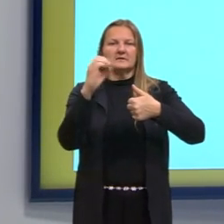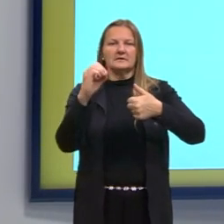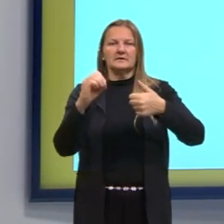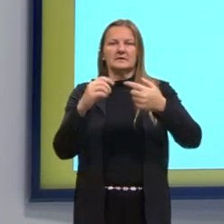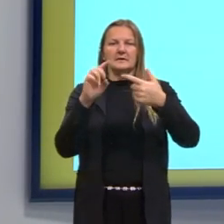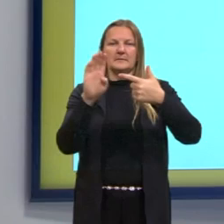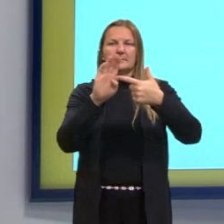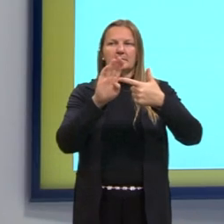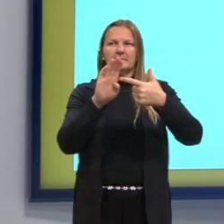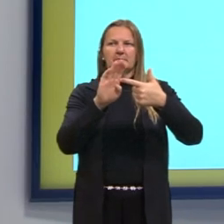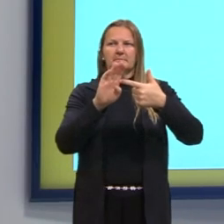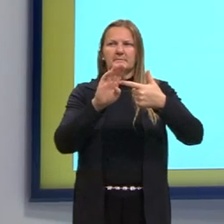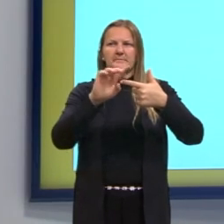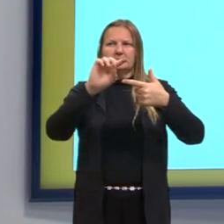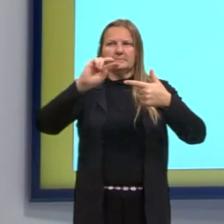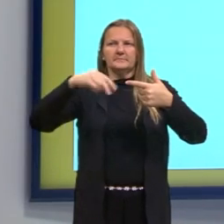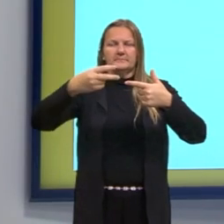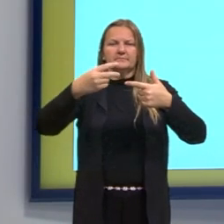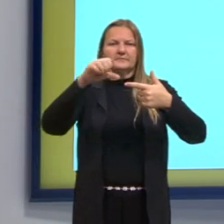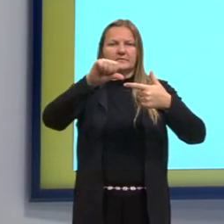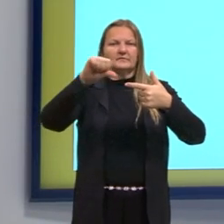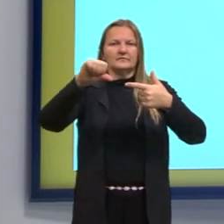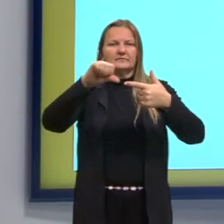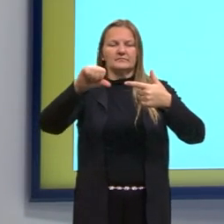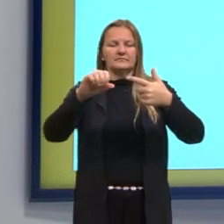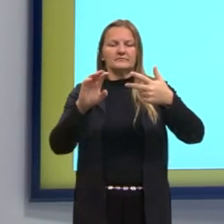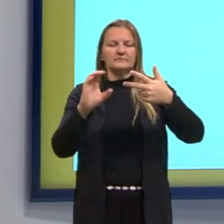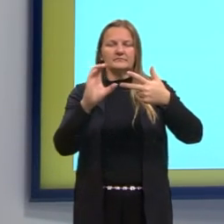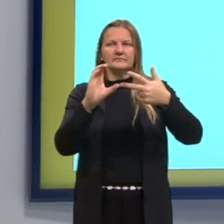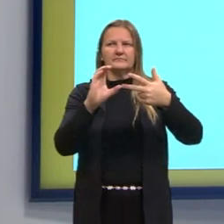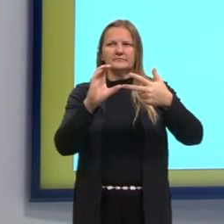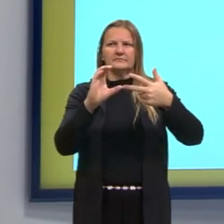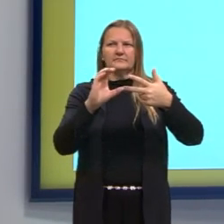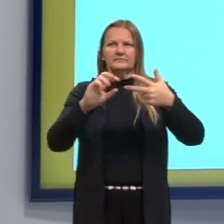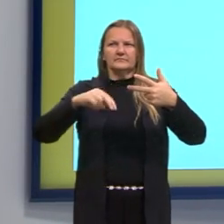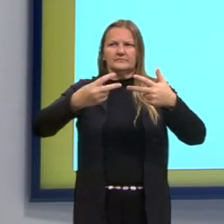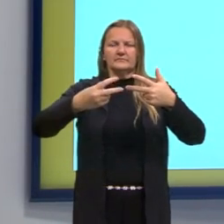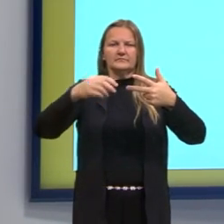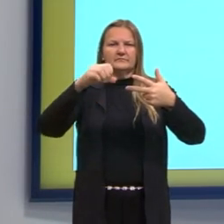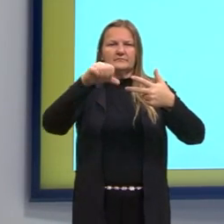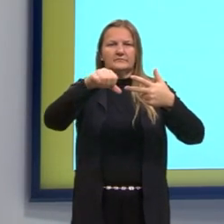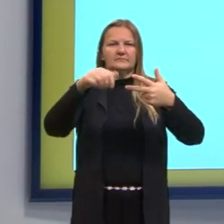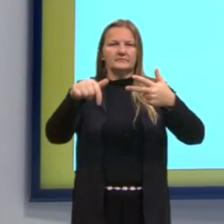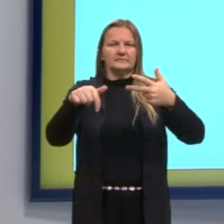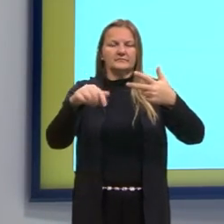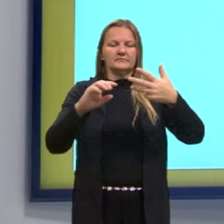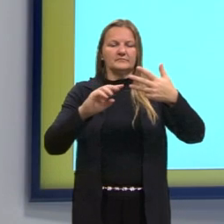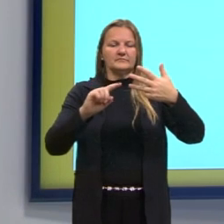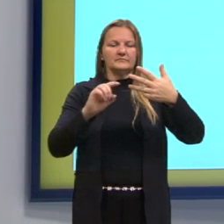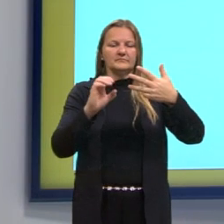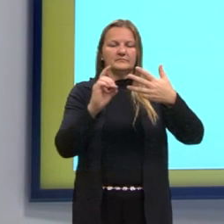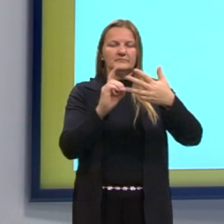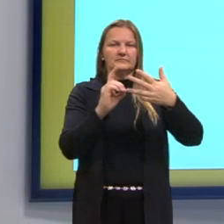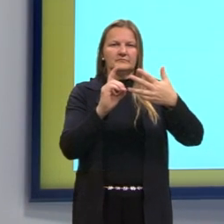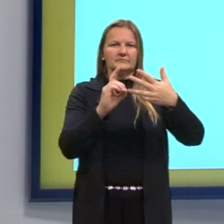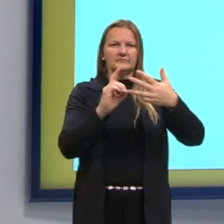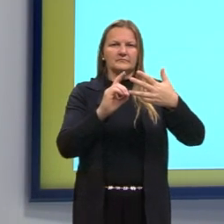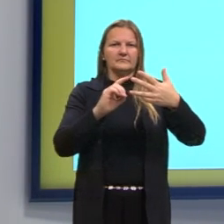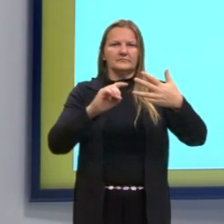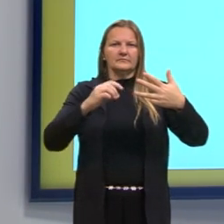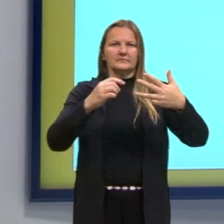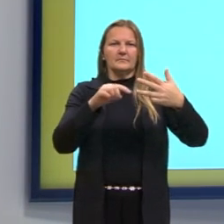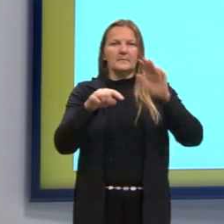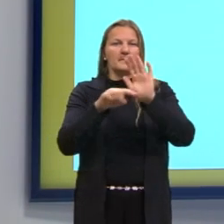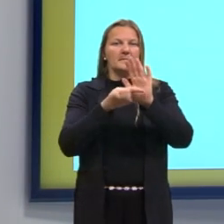na letra B o expoente é 99, na letra C é 97, na na letra D o